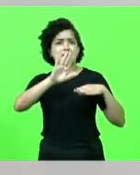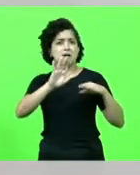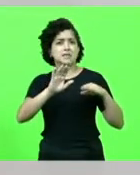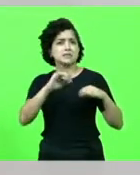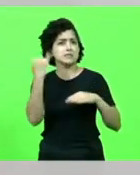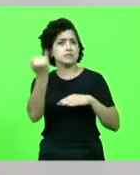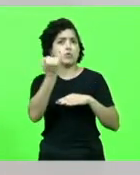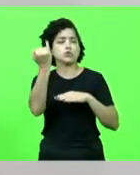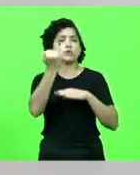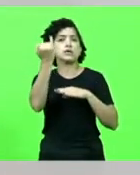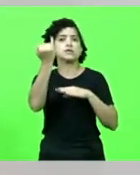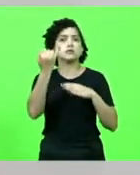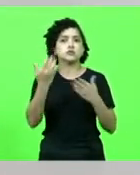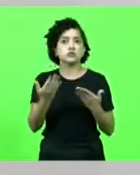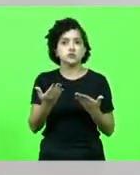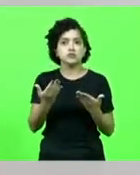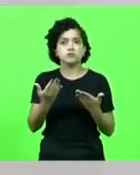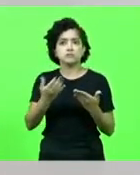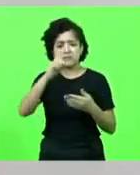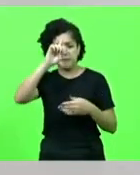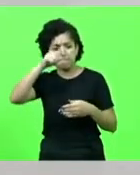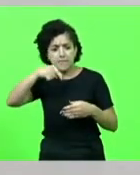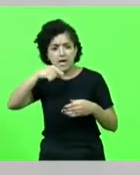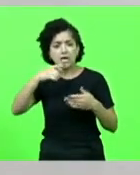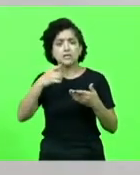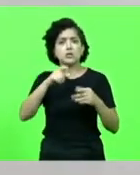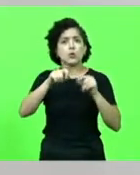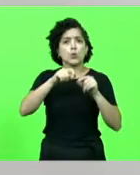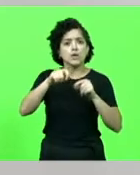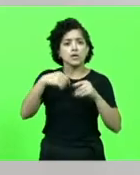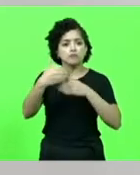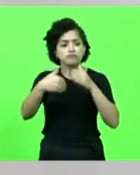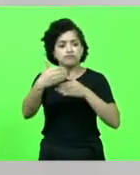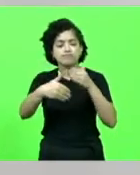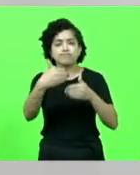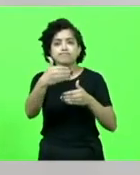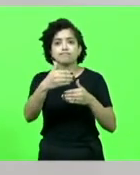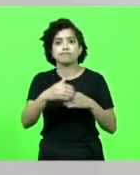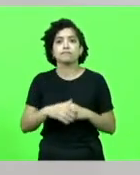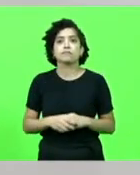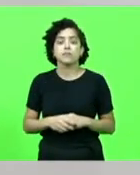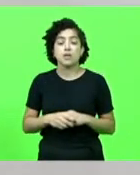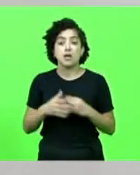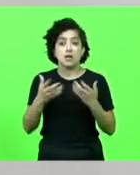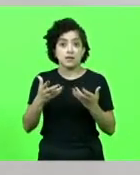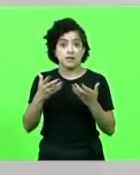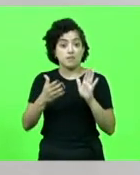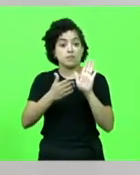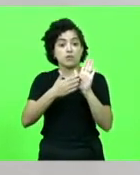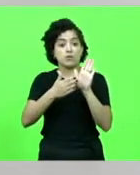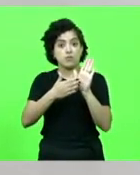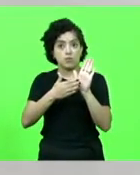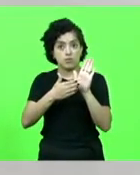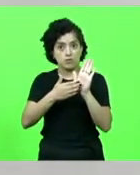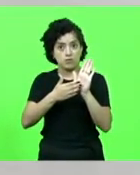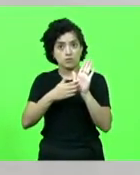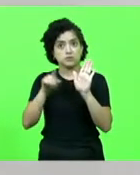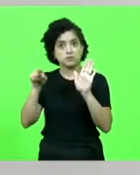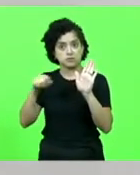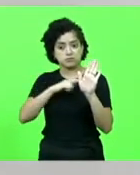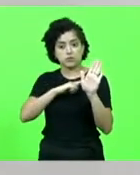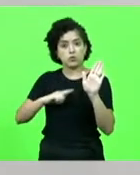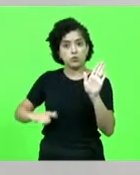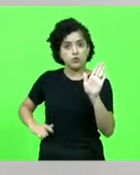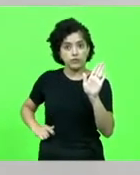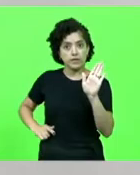roda, onde entra. O cara que determina o que entra e o que roda nessa casa. Quer proposta pelo governador Carlos Moisés.